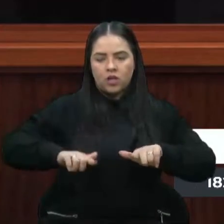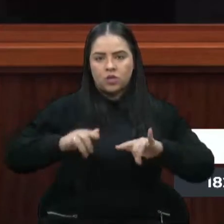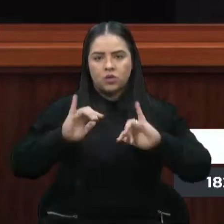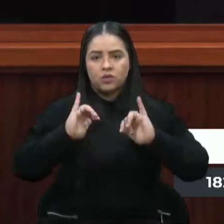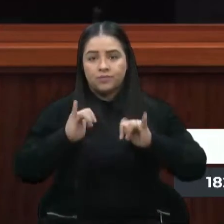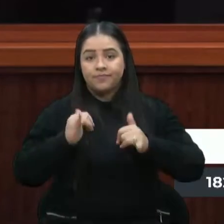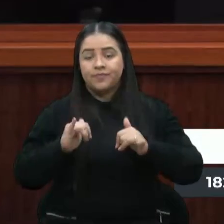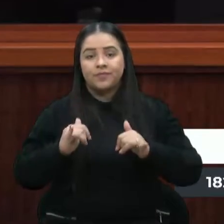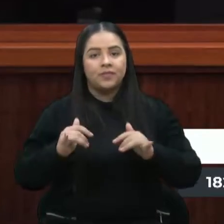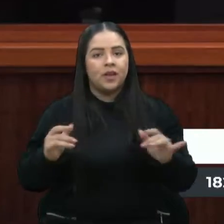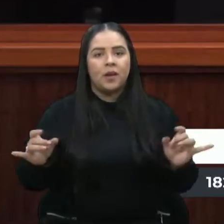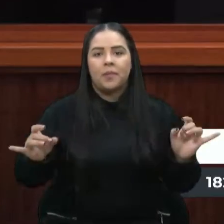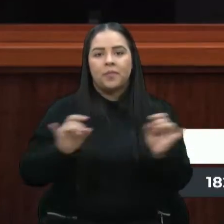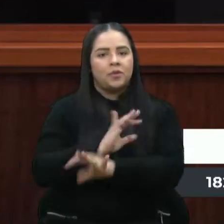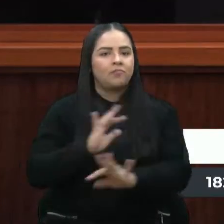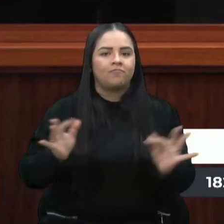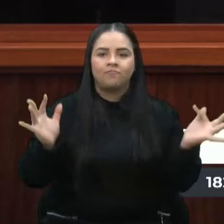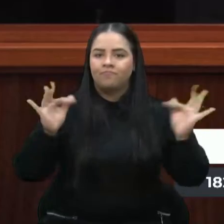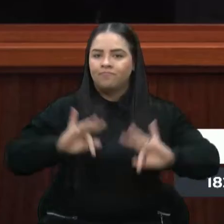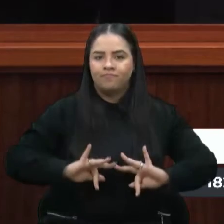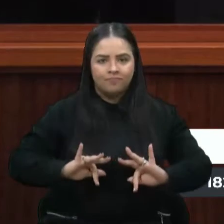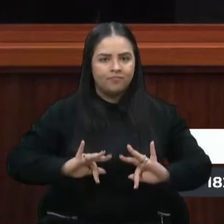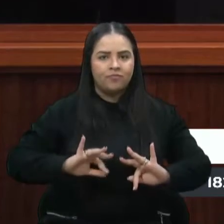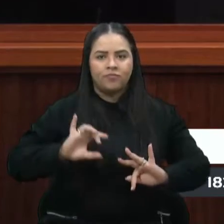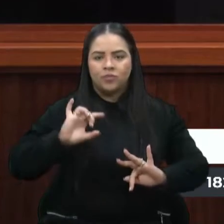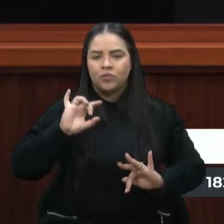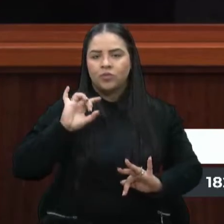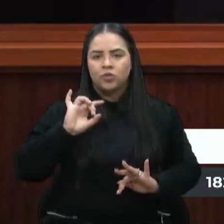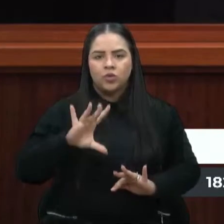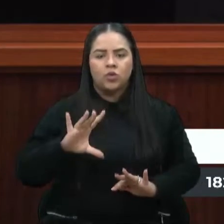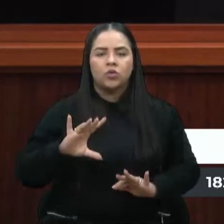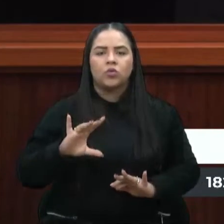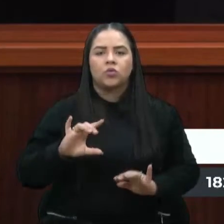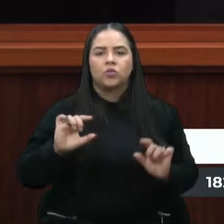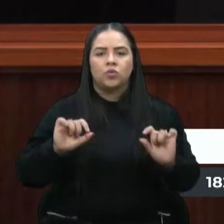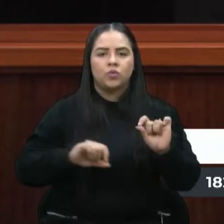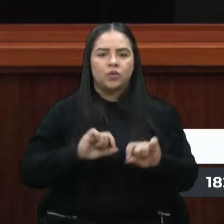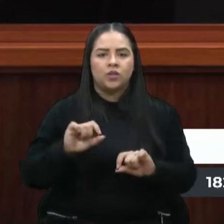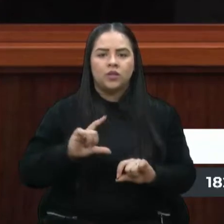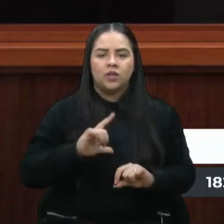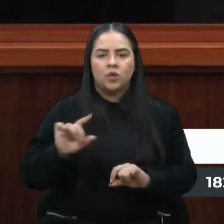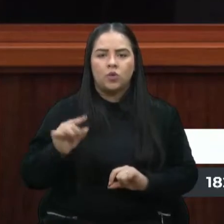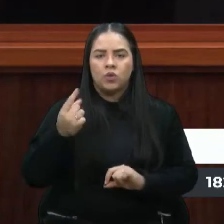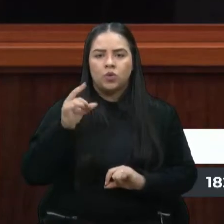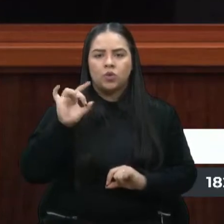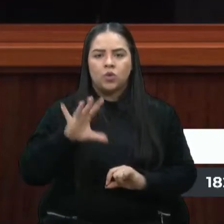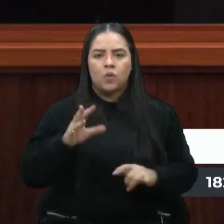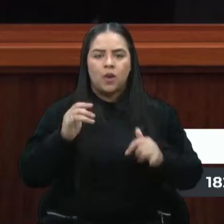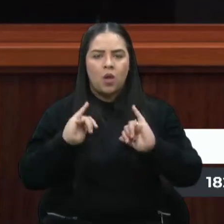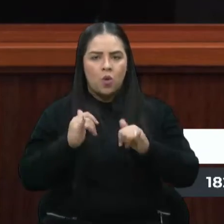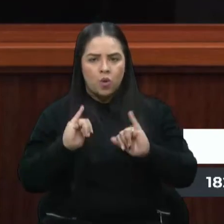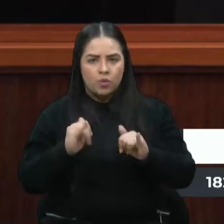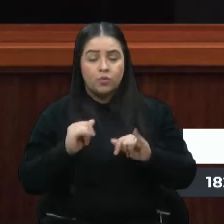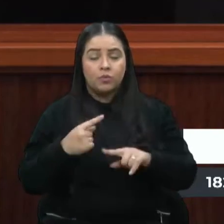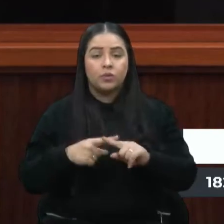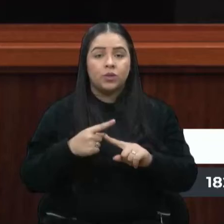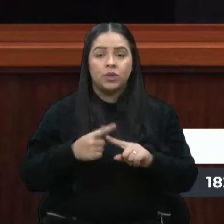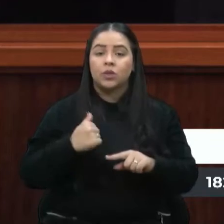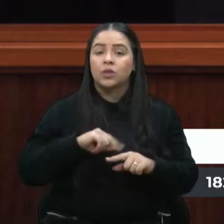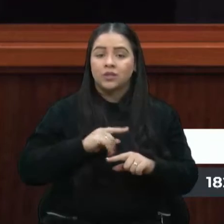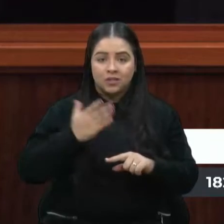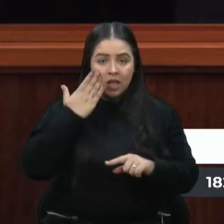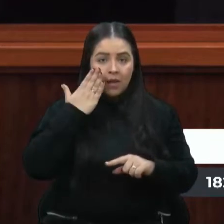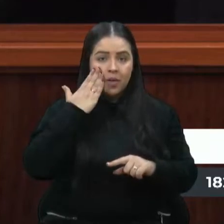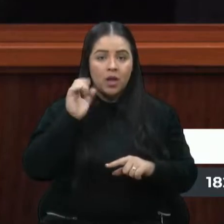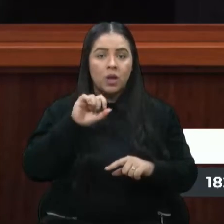E aí acabou, né? Acabou a exclusividade da faixa única para os ônibus, que queiramos ou não,